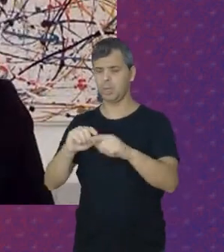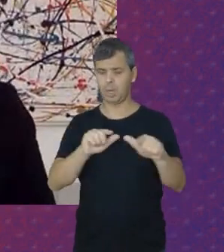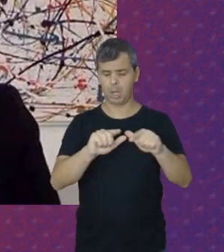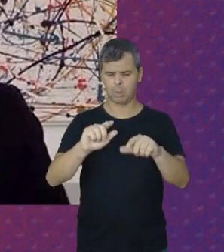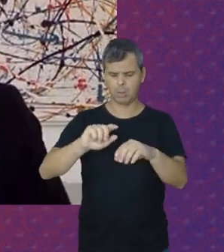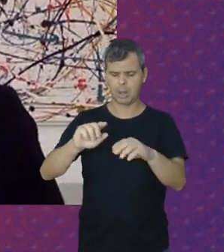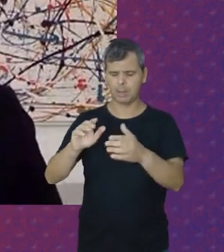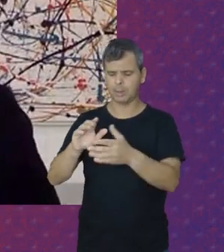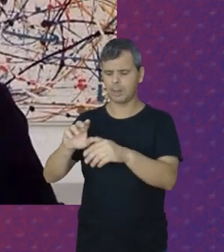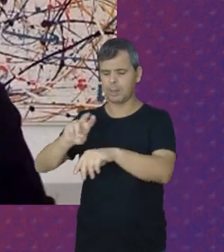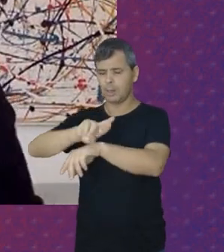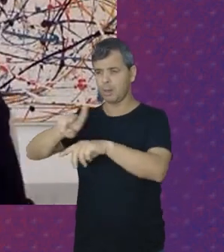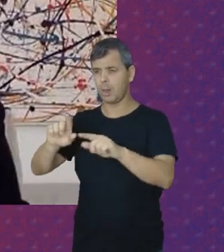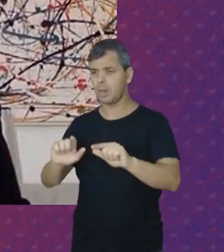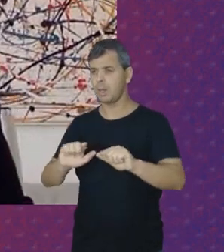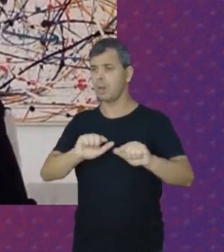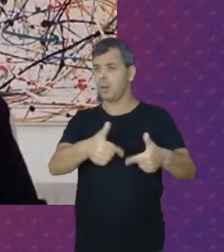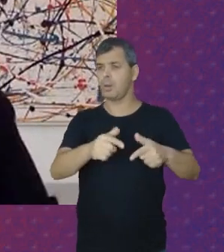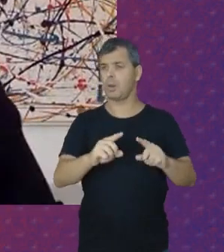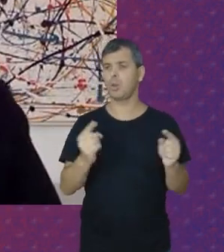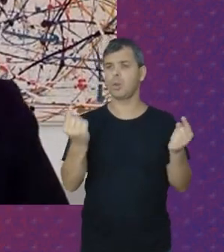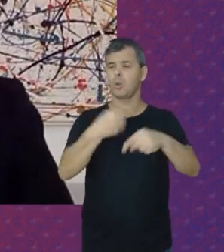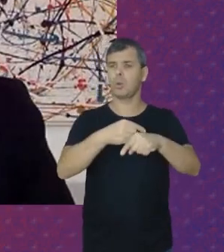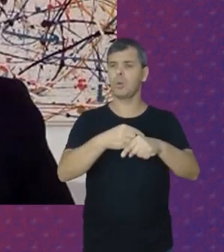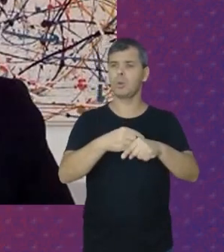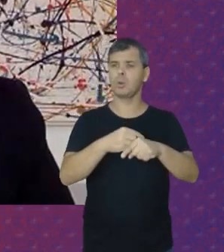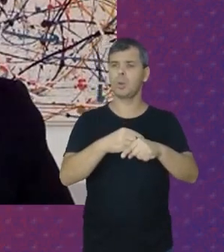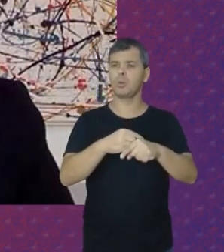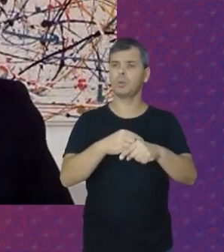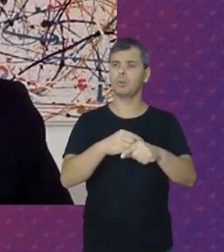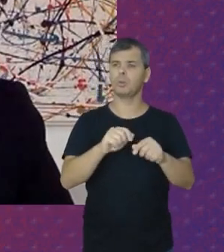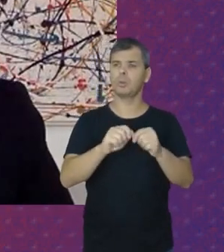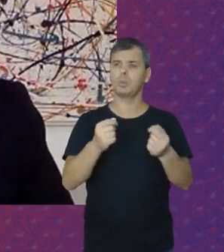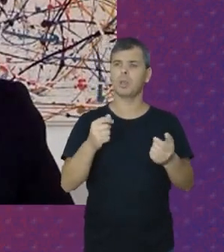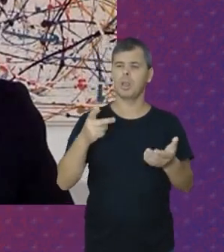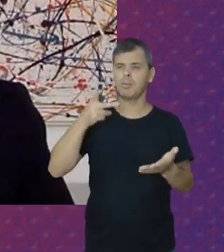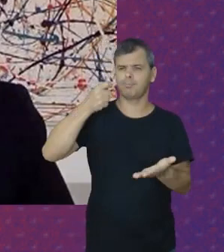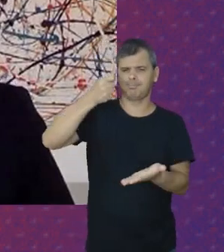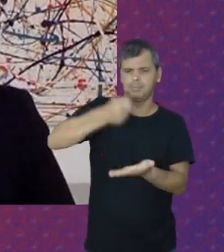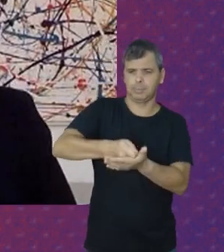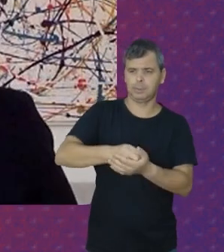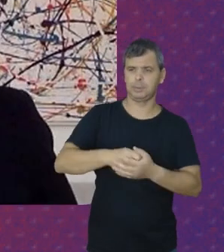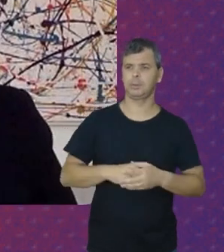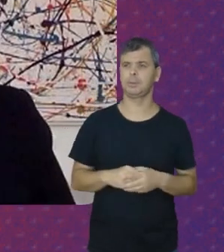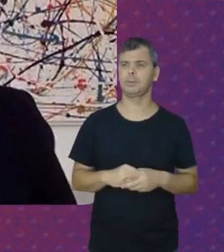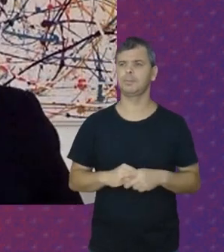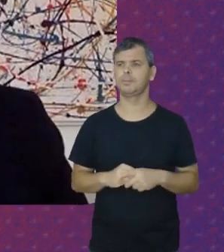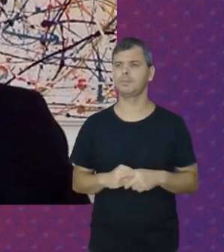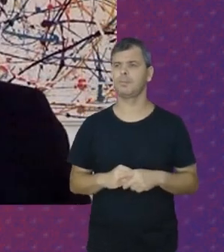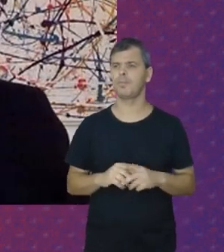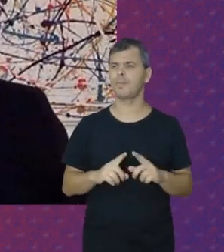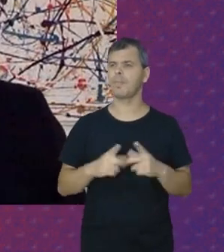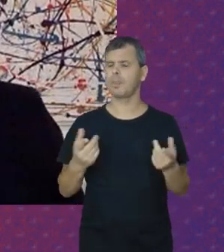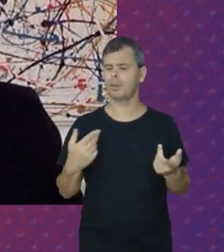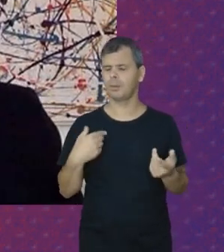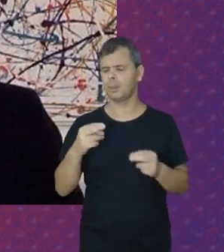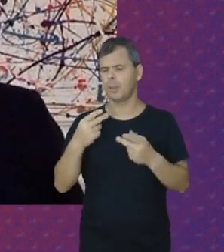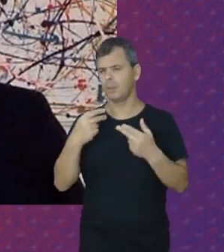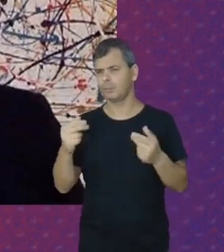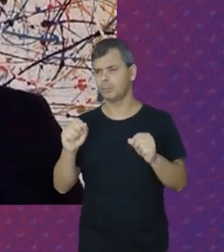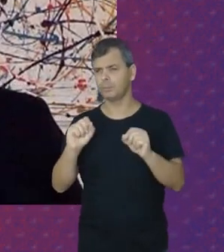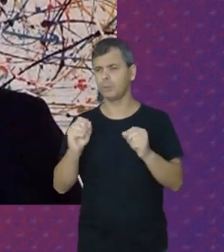Antirracista E a luta Contra o modelo De exploração Capitalista Falando um pouco